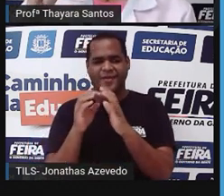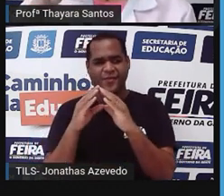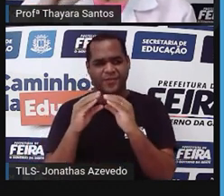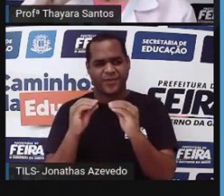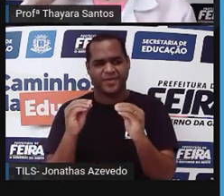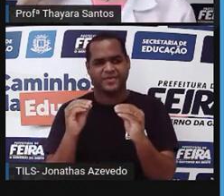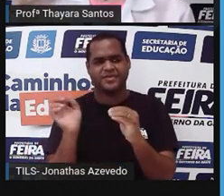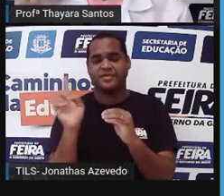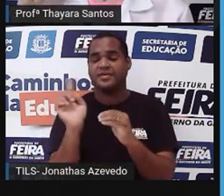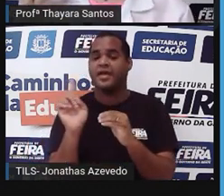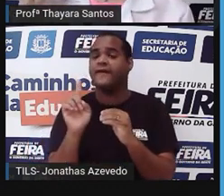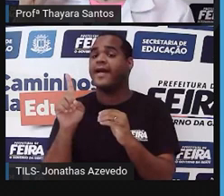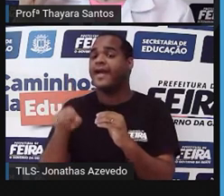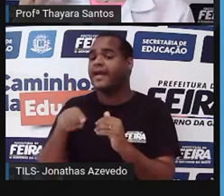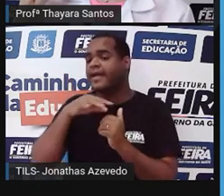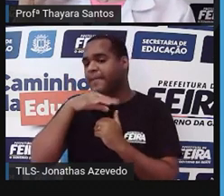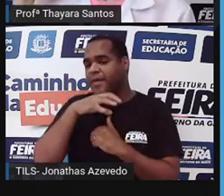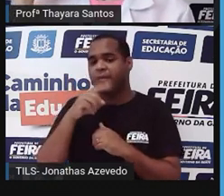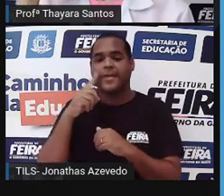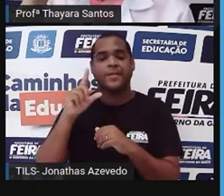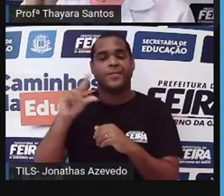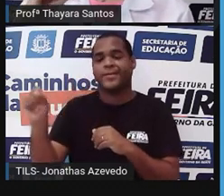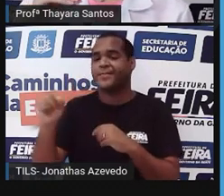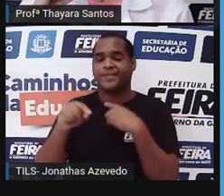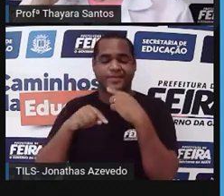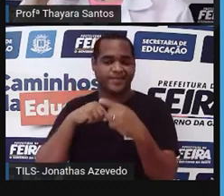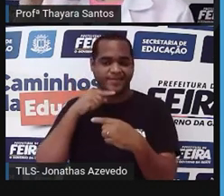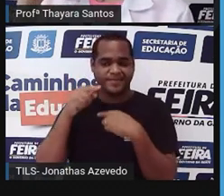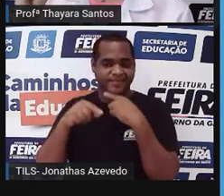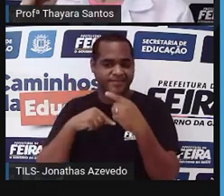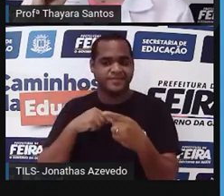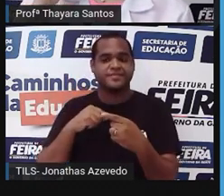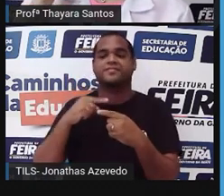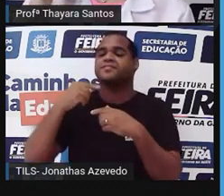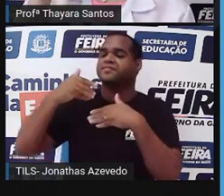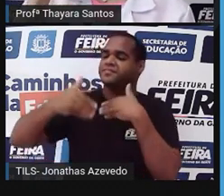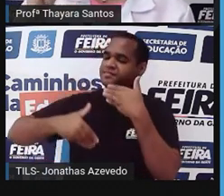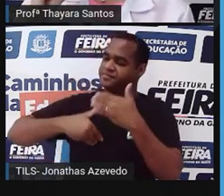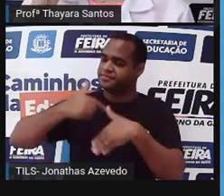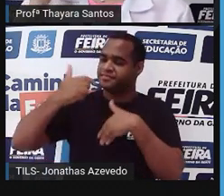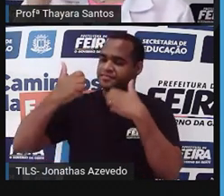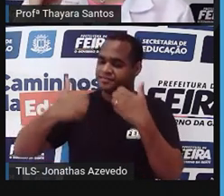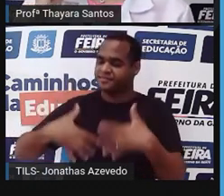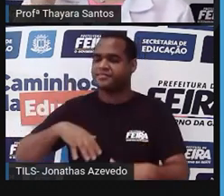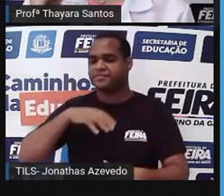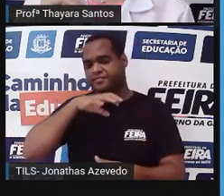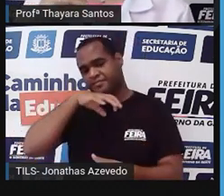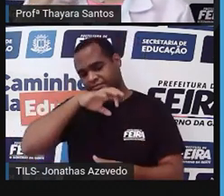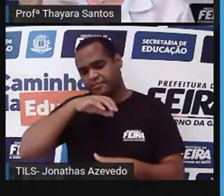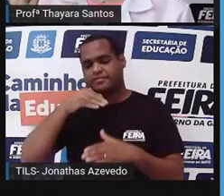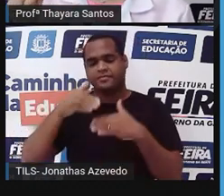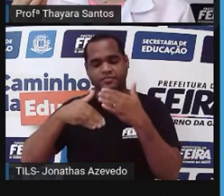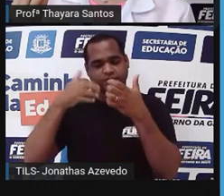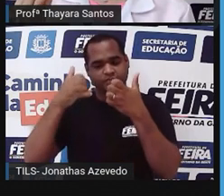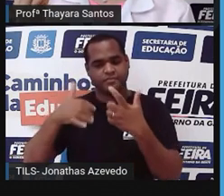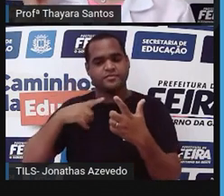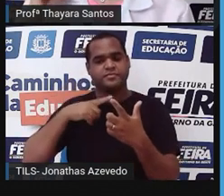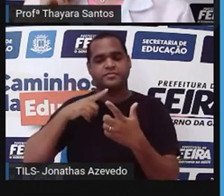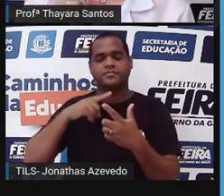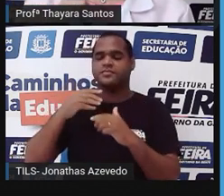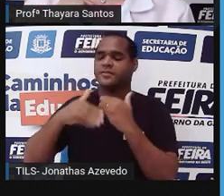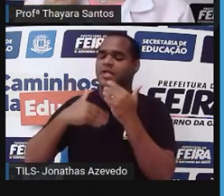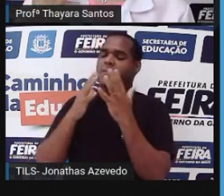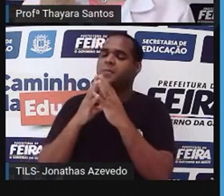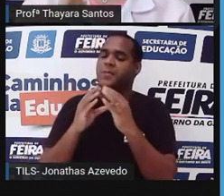animal morre porque ele não consegue sair dela. Então, o tempo vai passando, esse animal vai entrando no processo de decomposição,